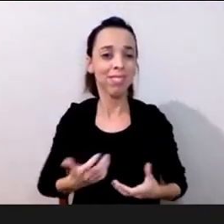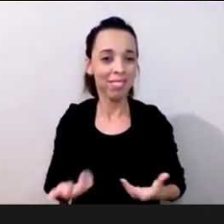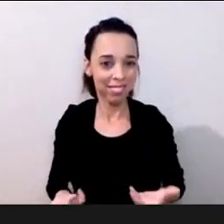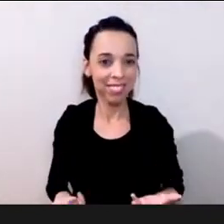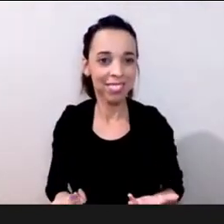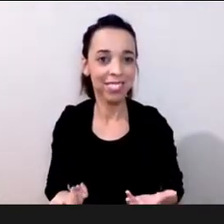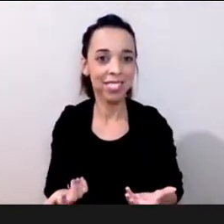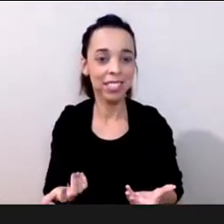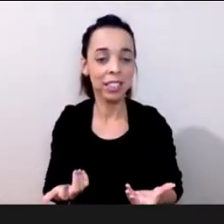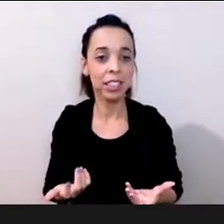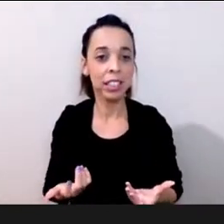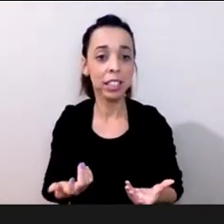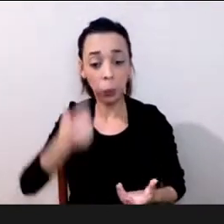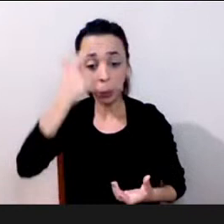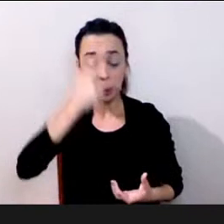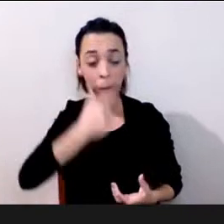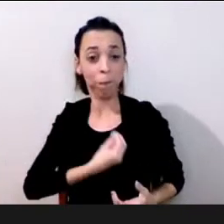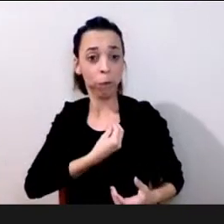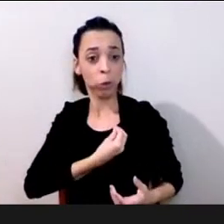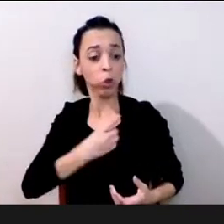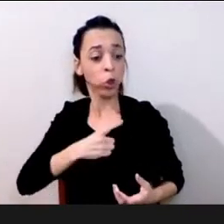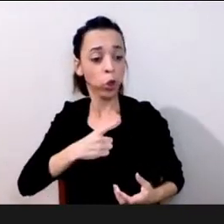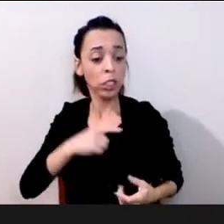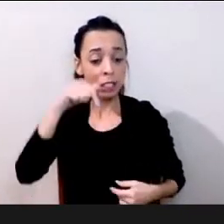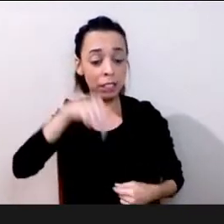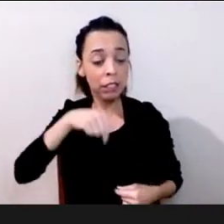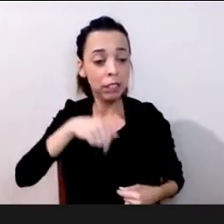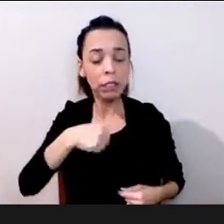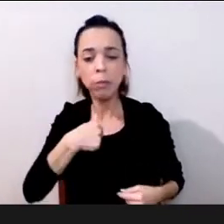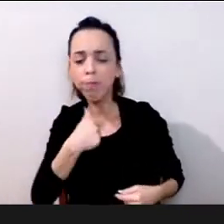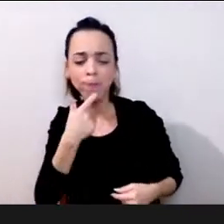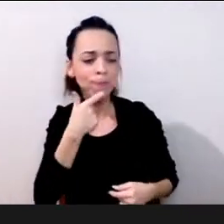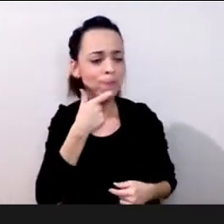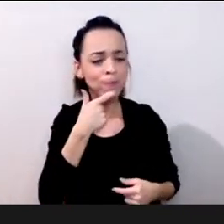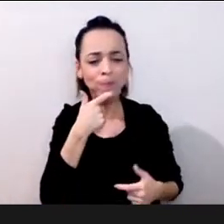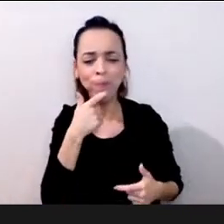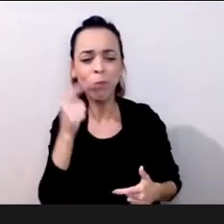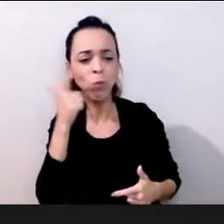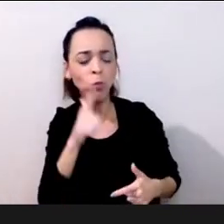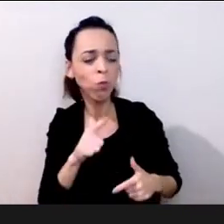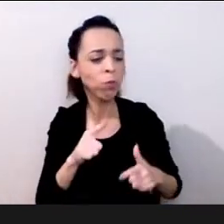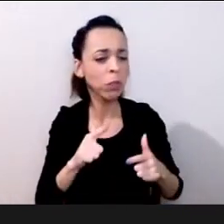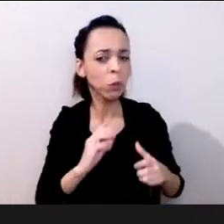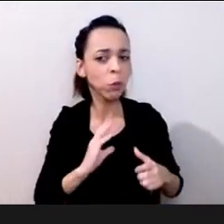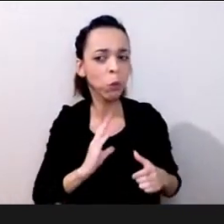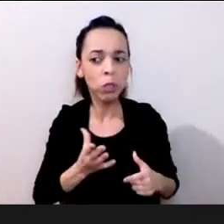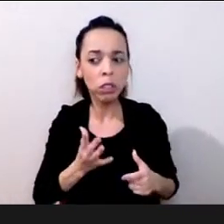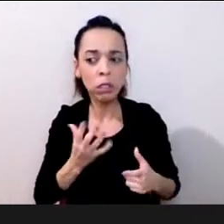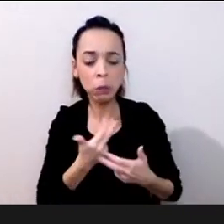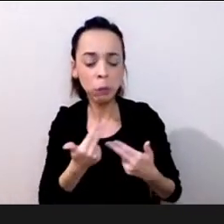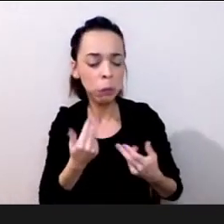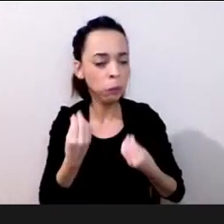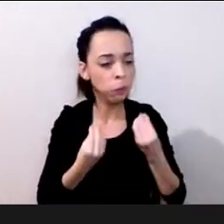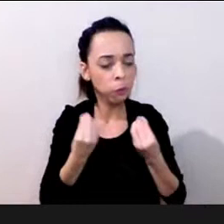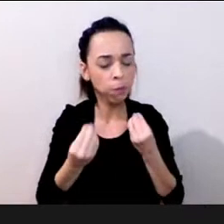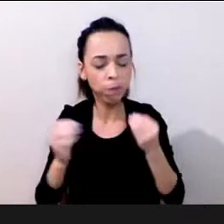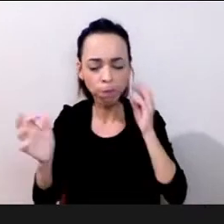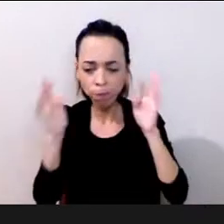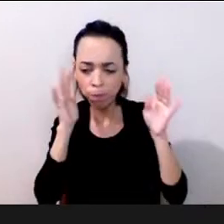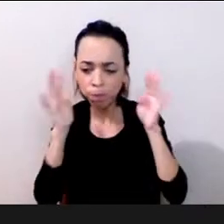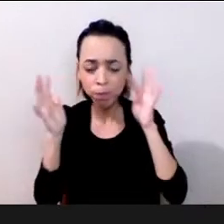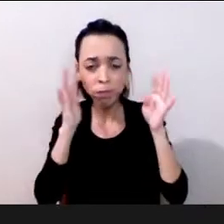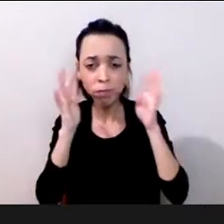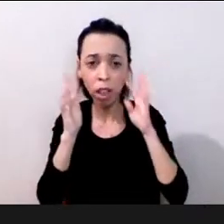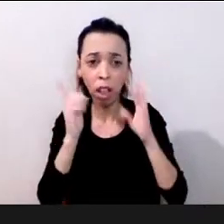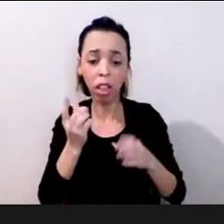está na situação é que pode responder como é que eu posso dizer onde é que eu vou encontrar coragem a coragem não pode só a pode encontrar em